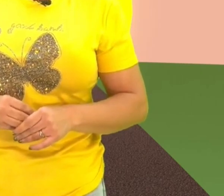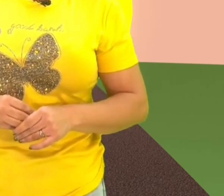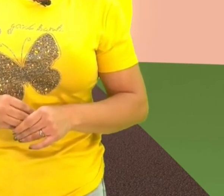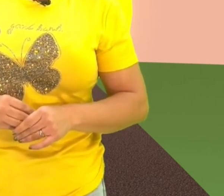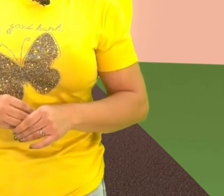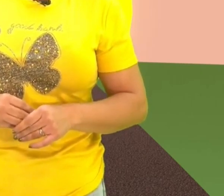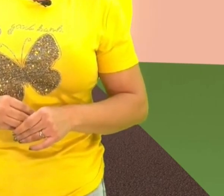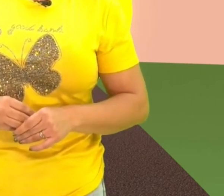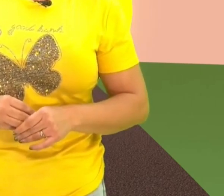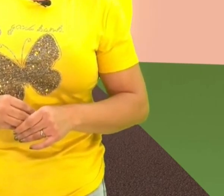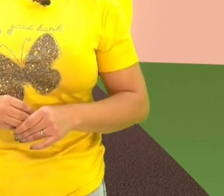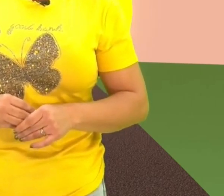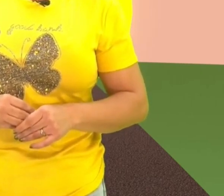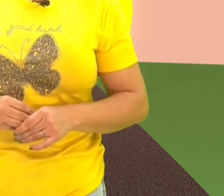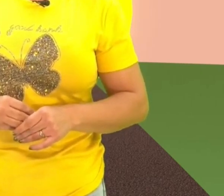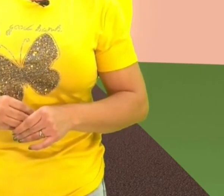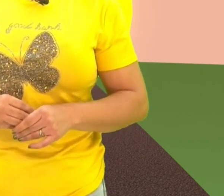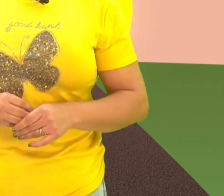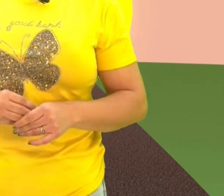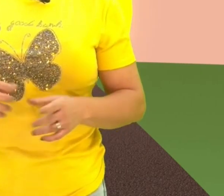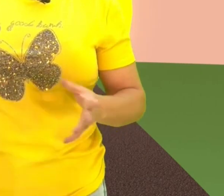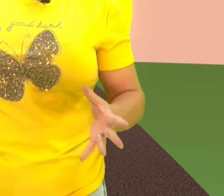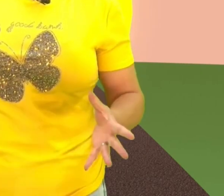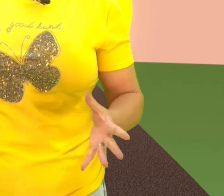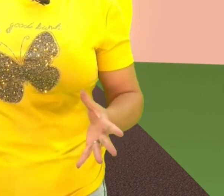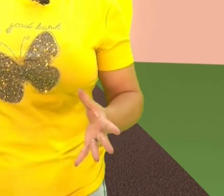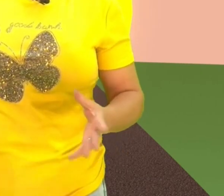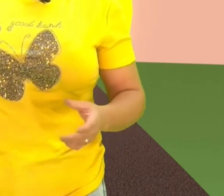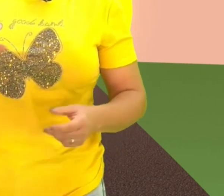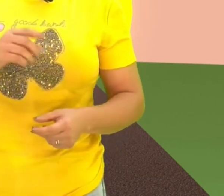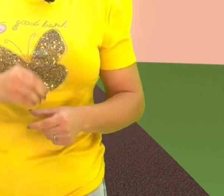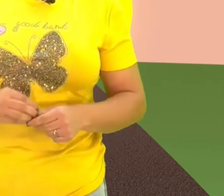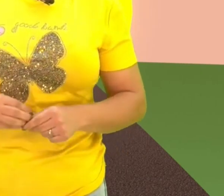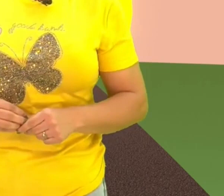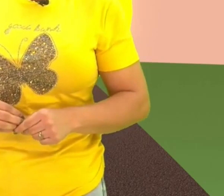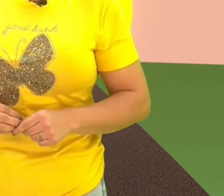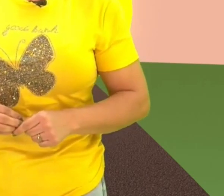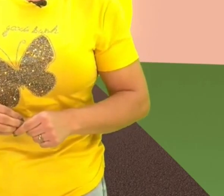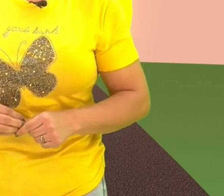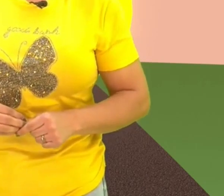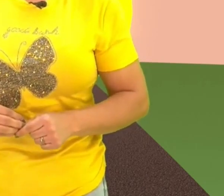pode incluir terapia e medicação antidepressiva. Aí entra a atividade